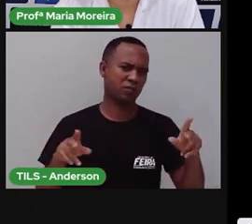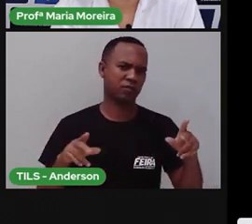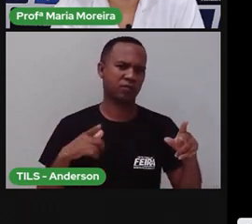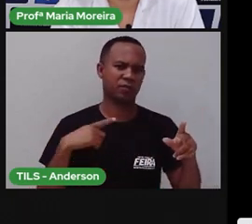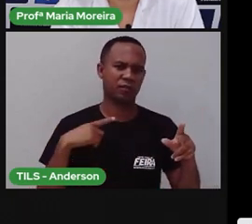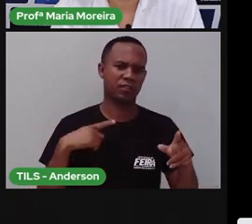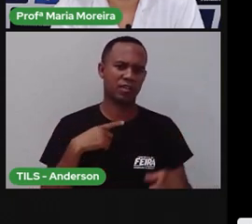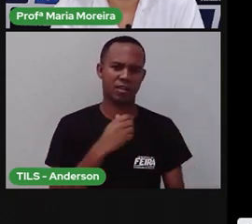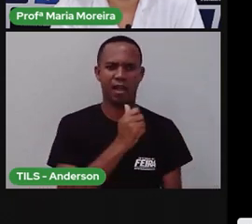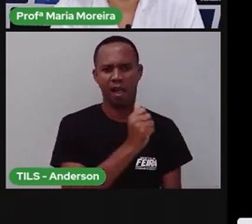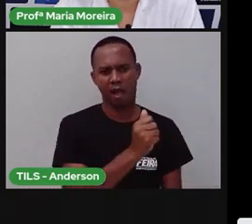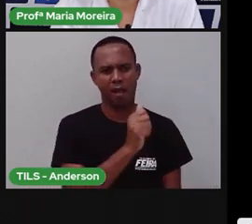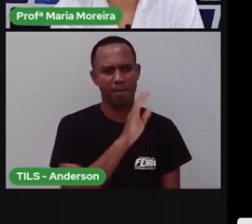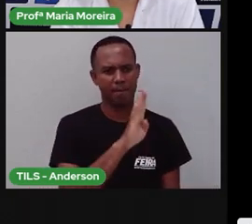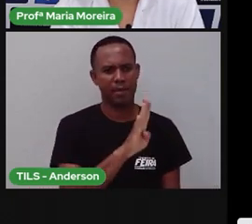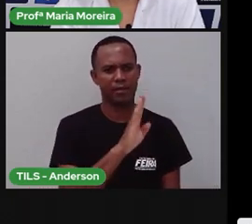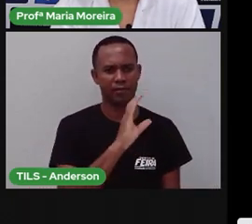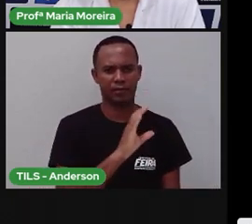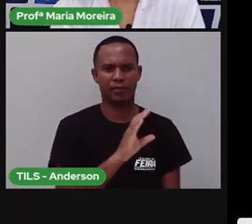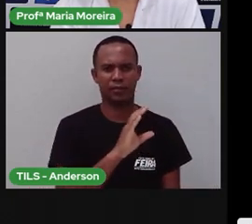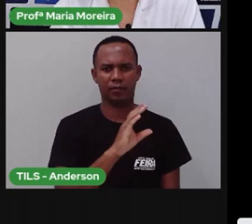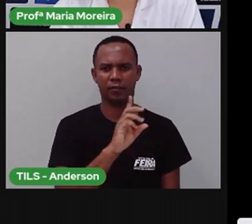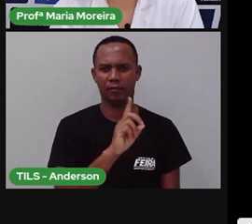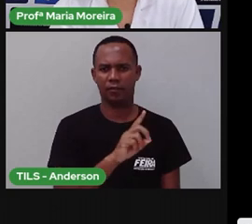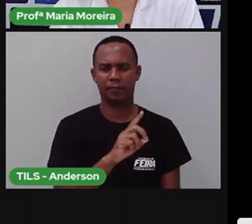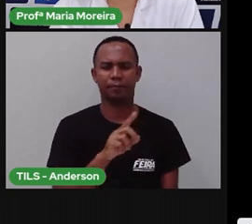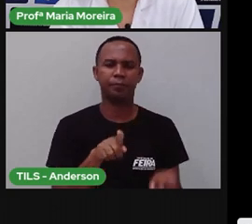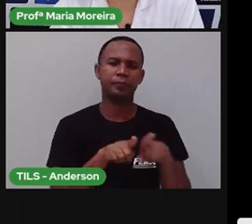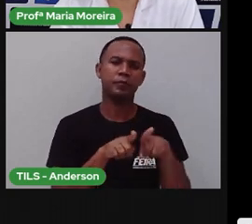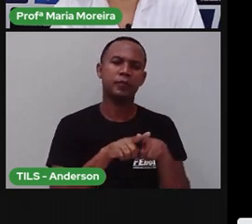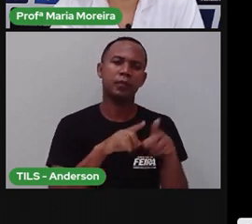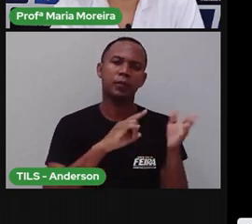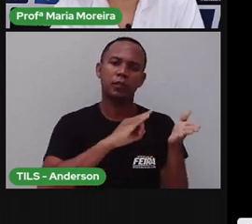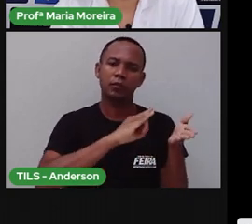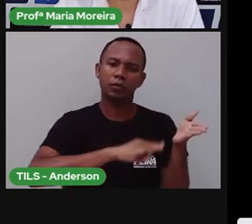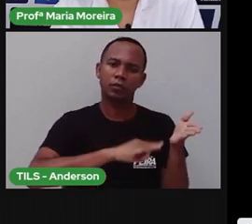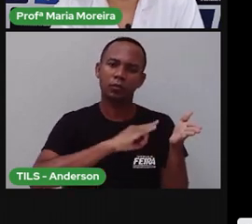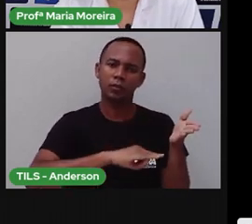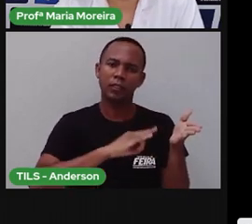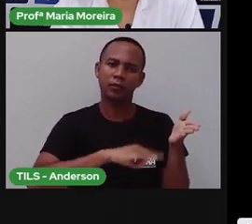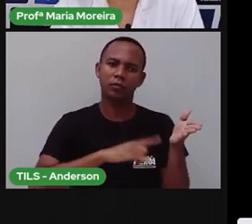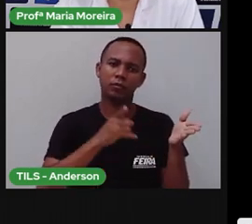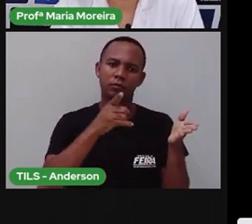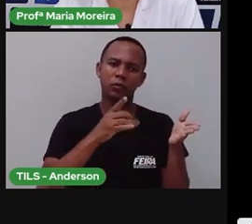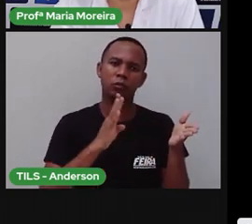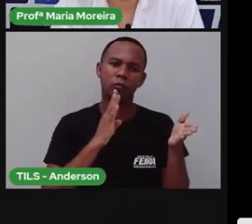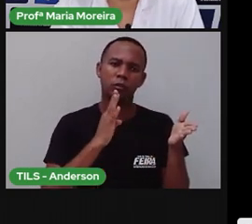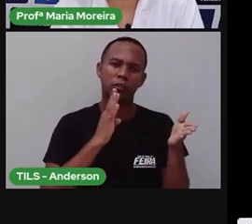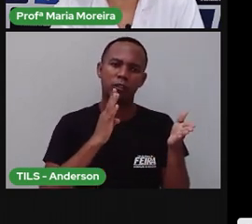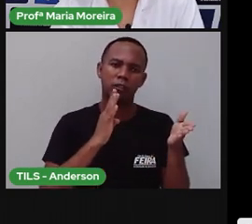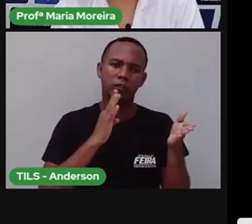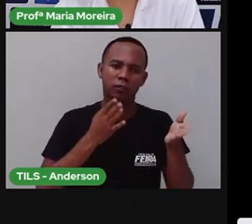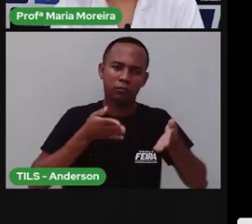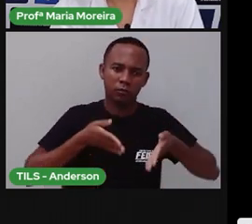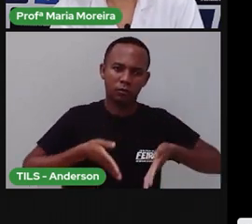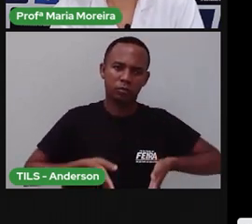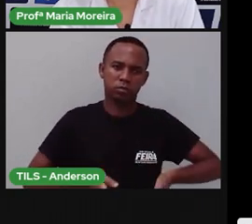perguntar aí os responsáveis por vocês. Certidão de nascimento, que vocês também conheceram aí, né?